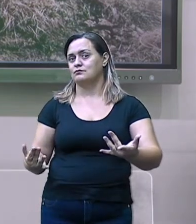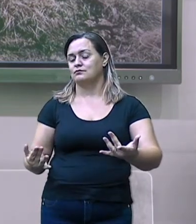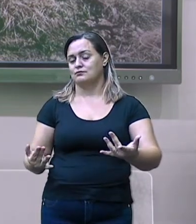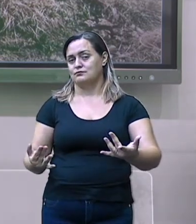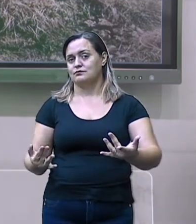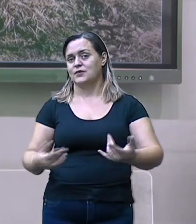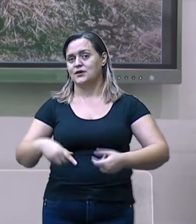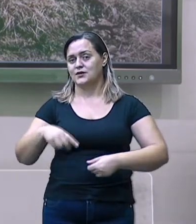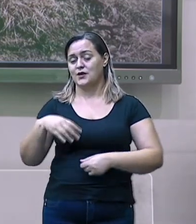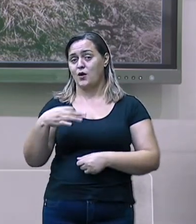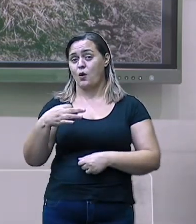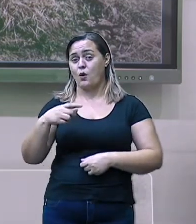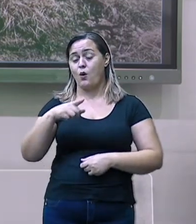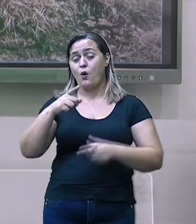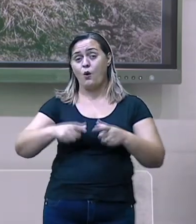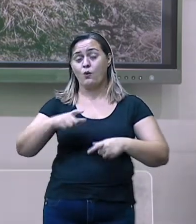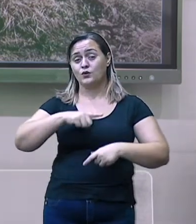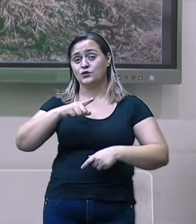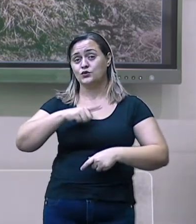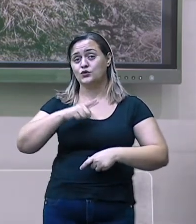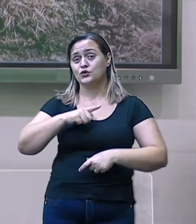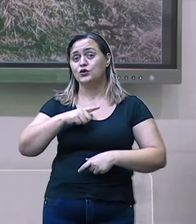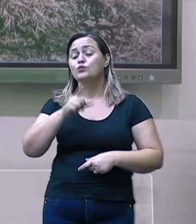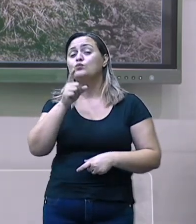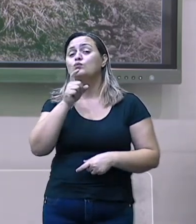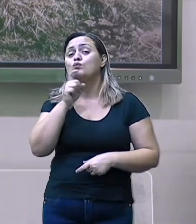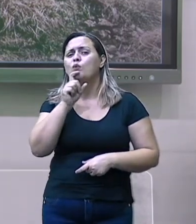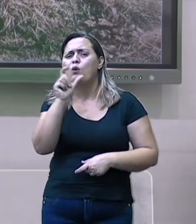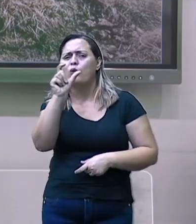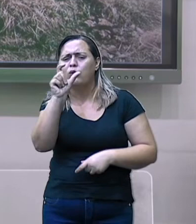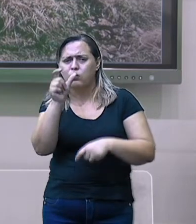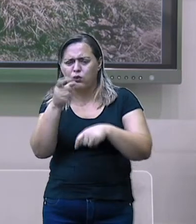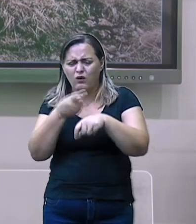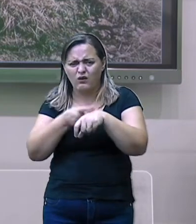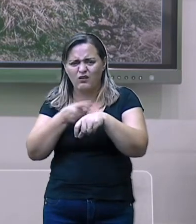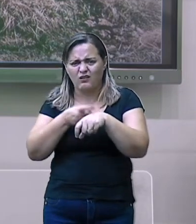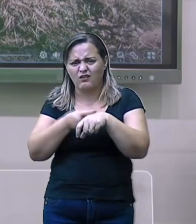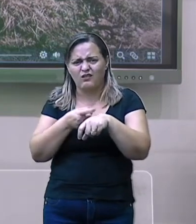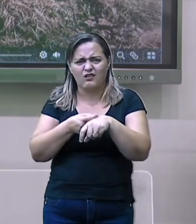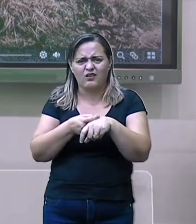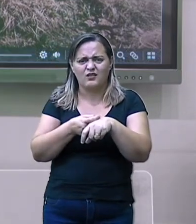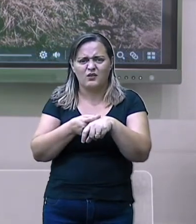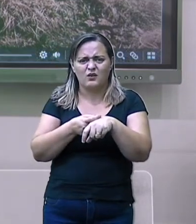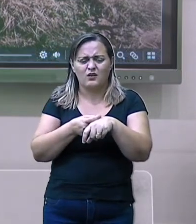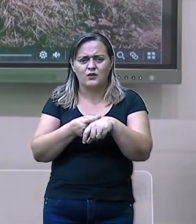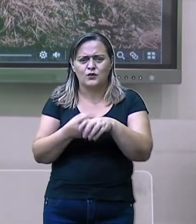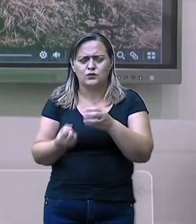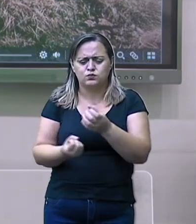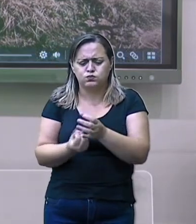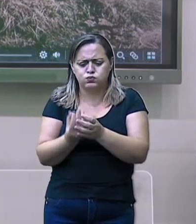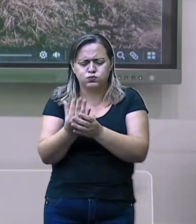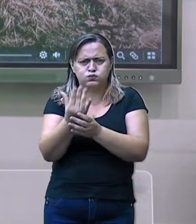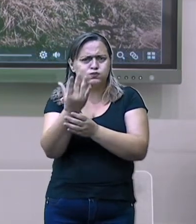parte do ano. Então, ela não cresce muito. Lembra que, para que seja uma